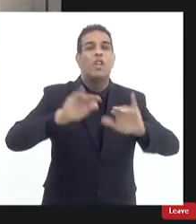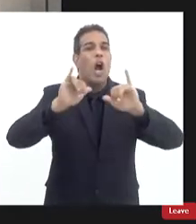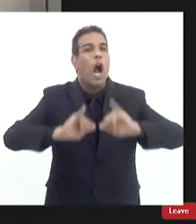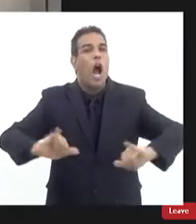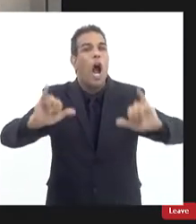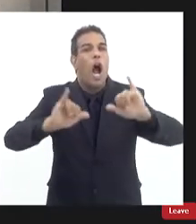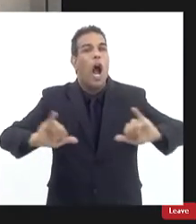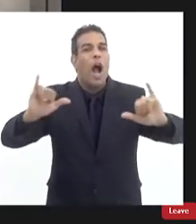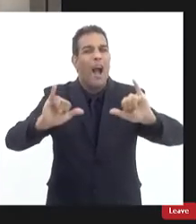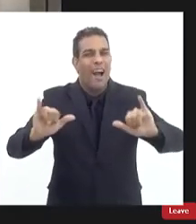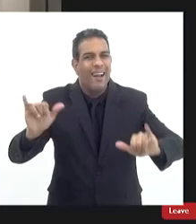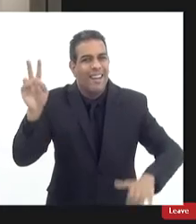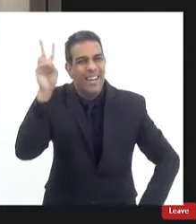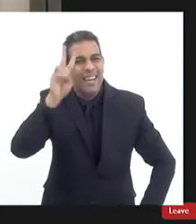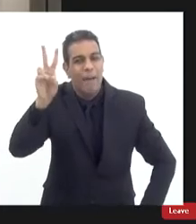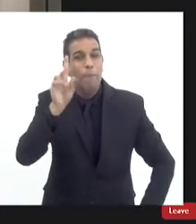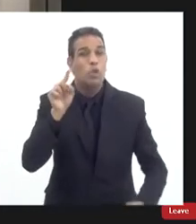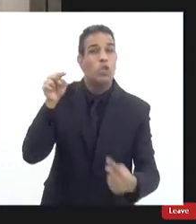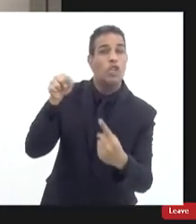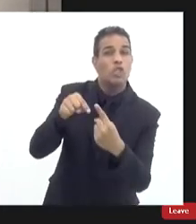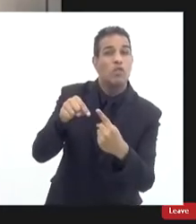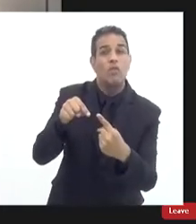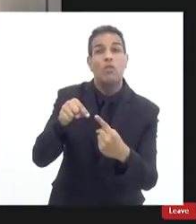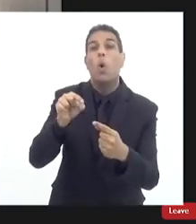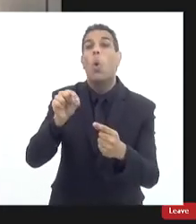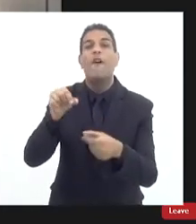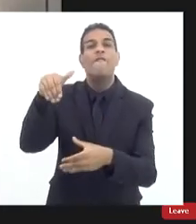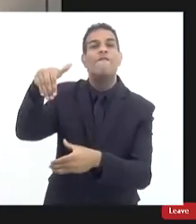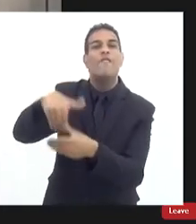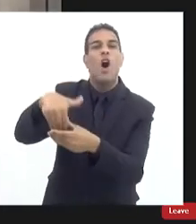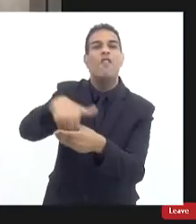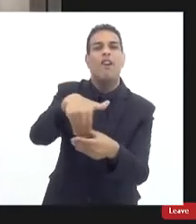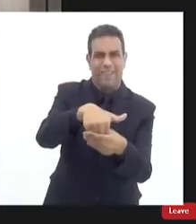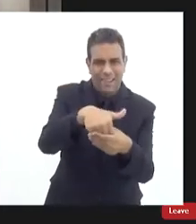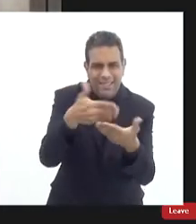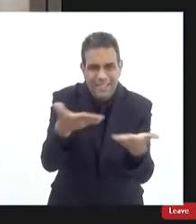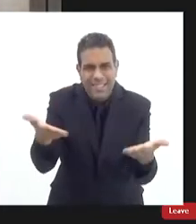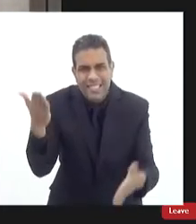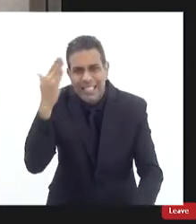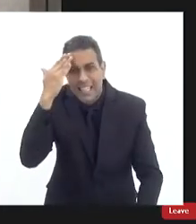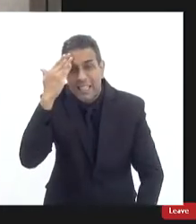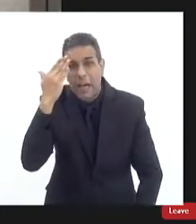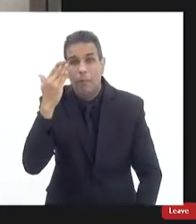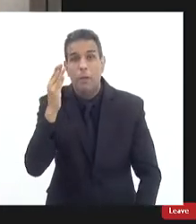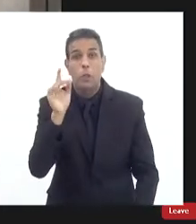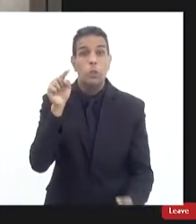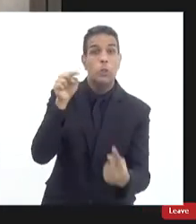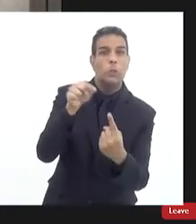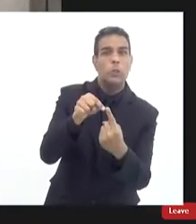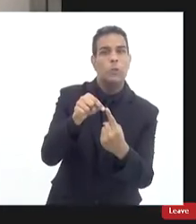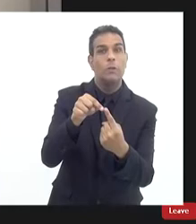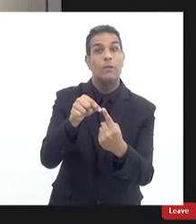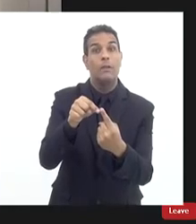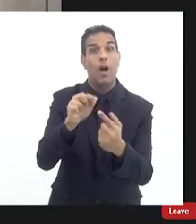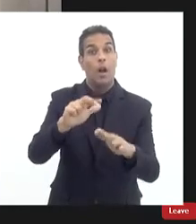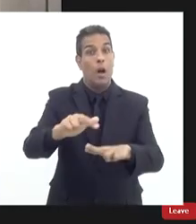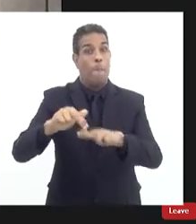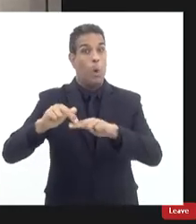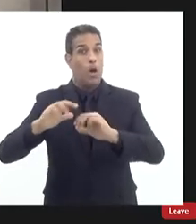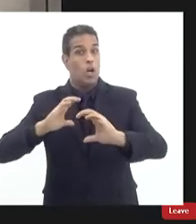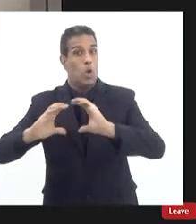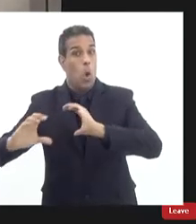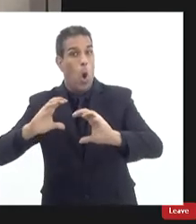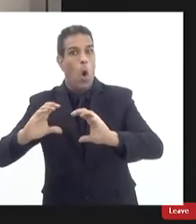eleições e essas eleições refletem nos meios de comunicação nas suas